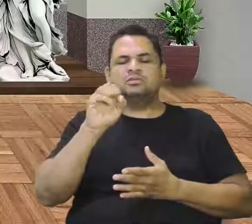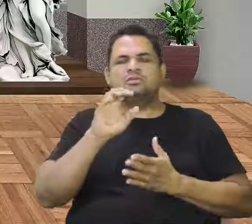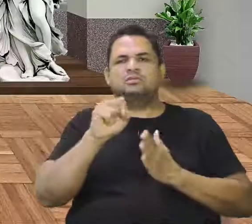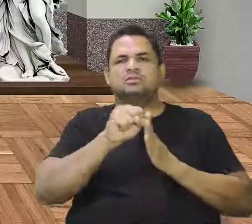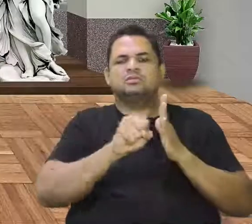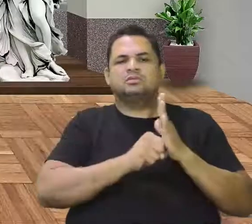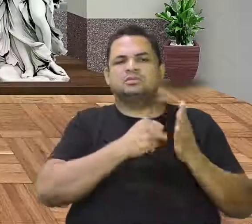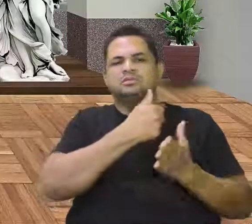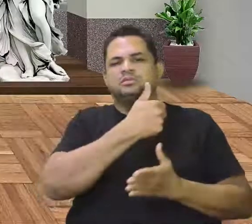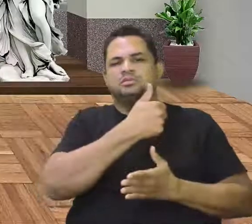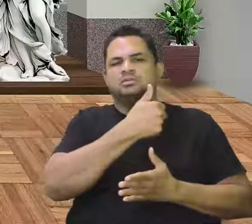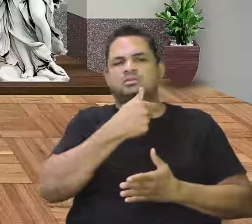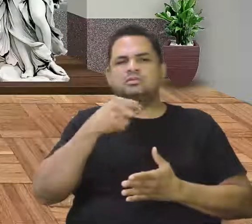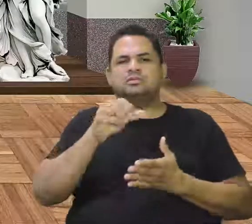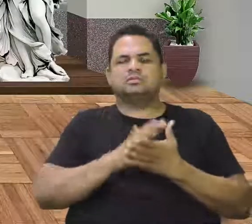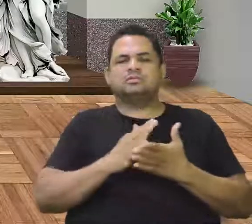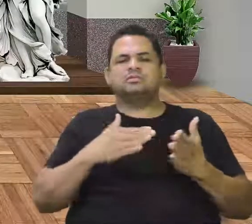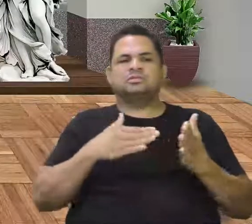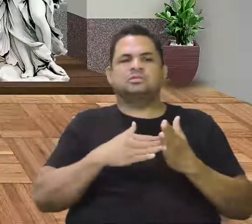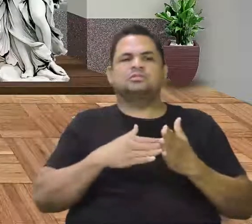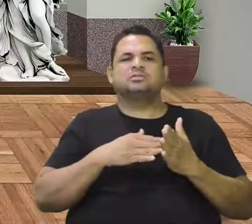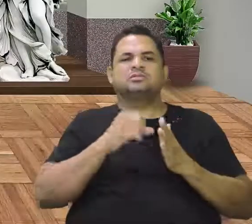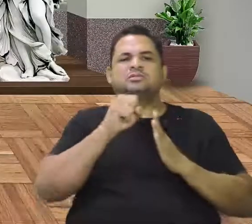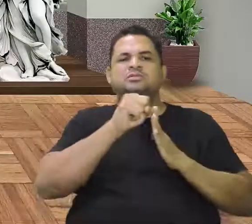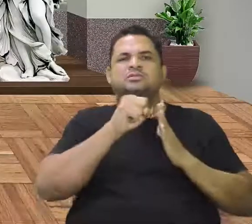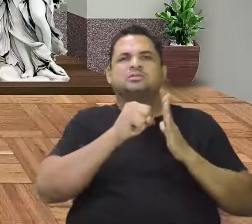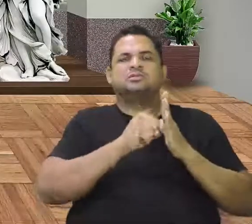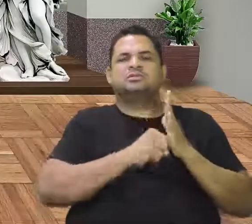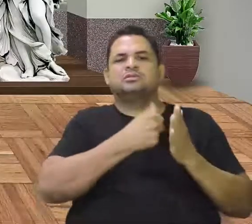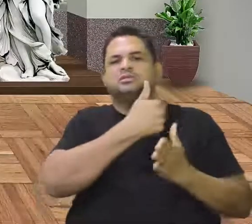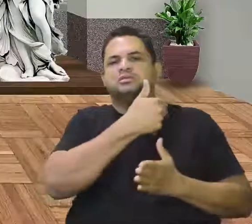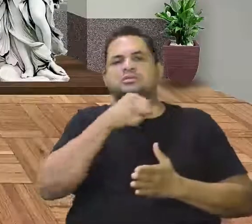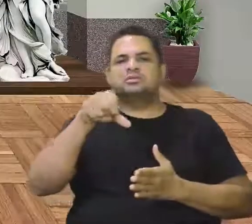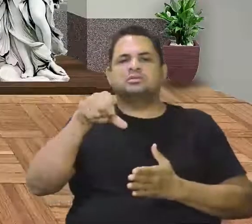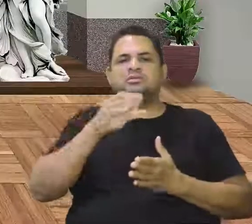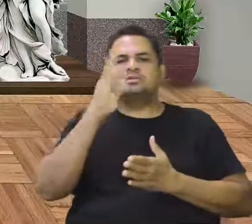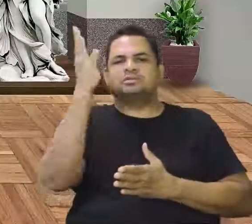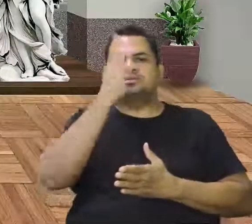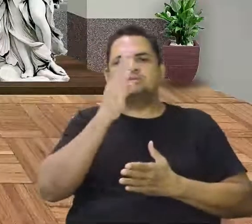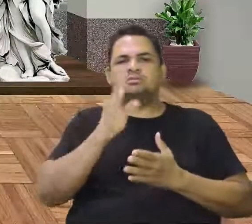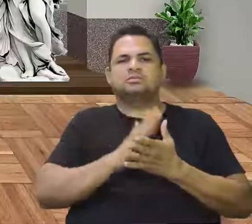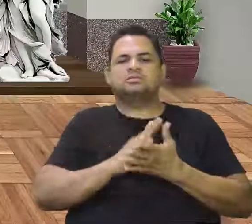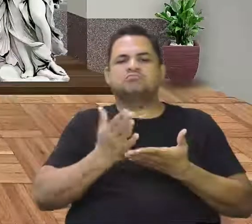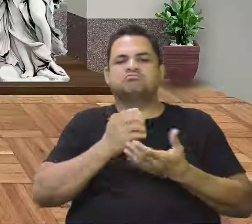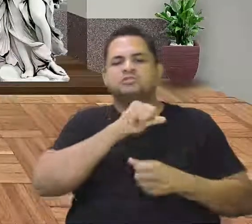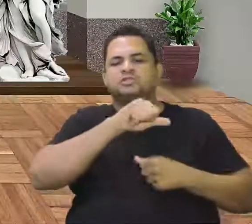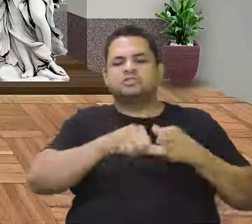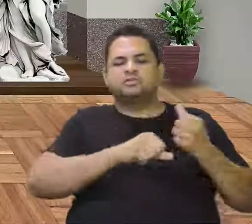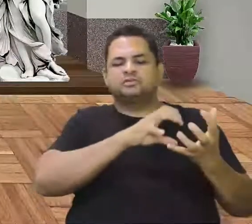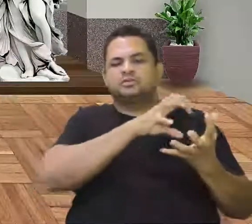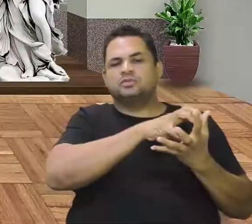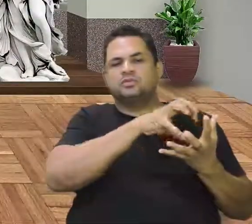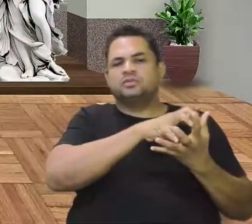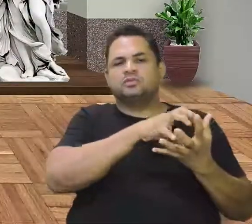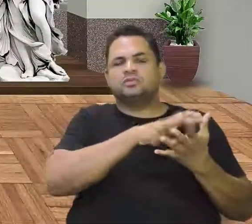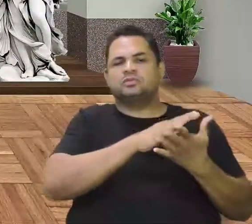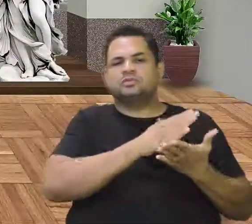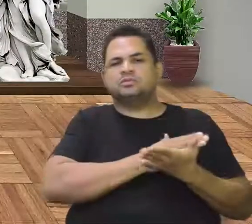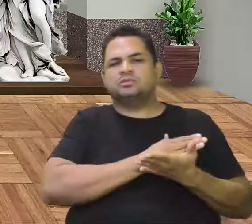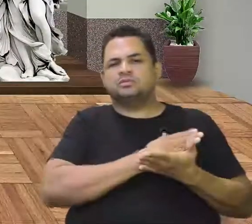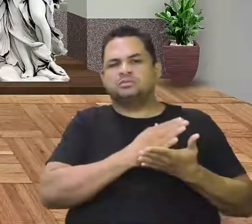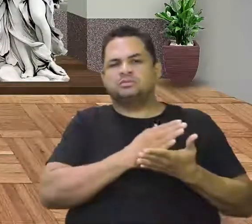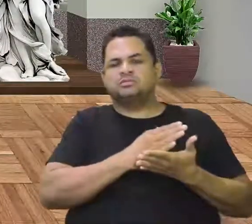Até que nós temos aí no século XIX o Brasil deixando de ser colônia e o Brasil